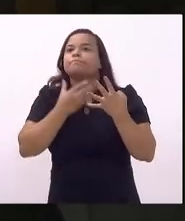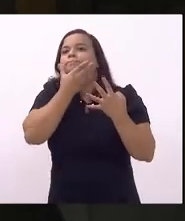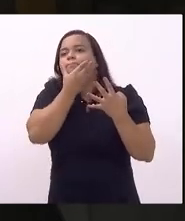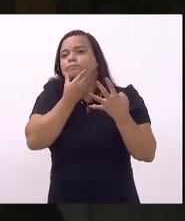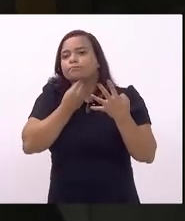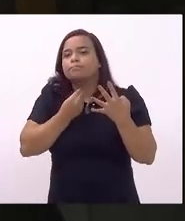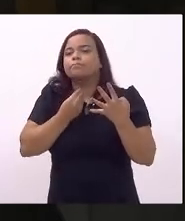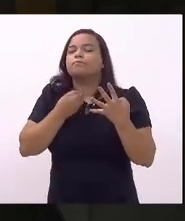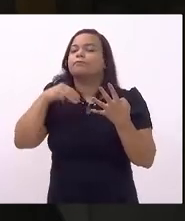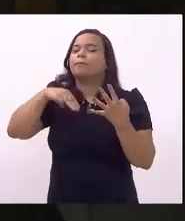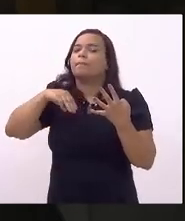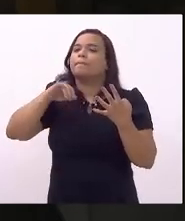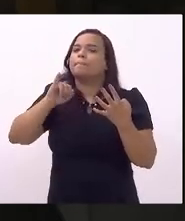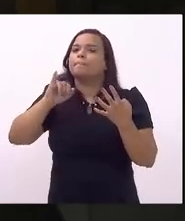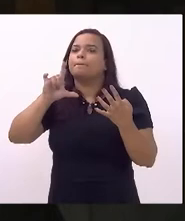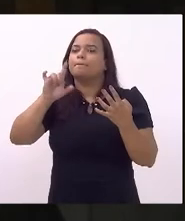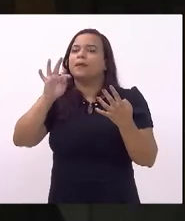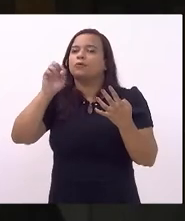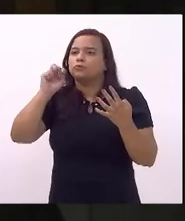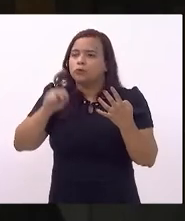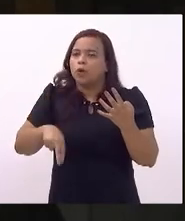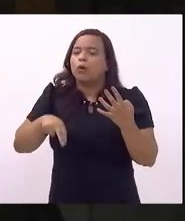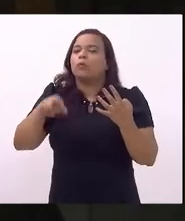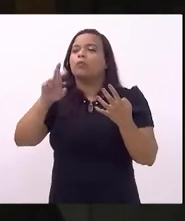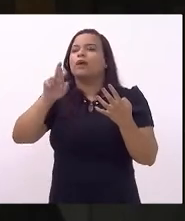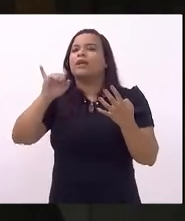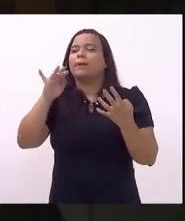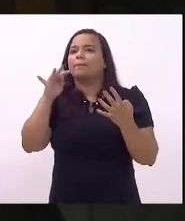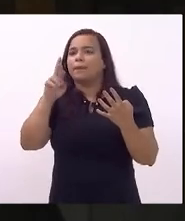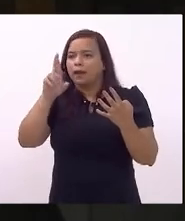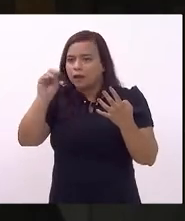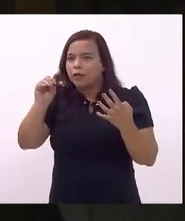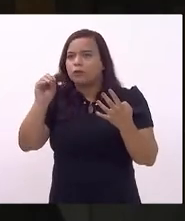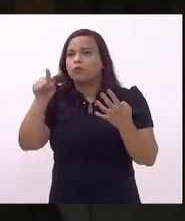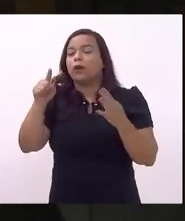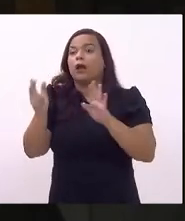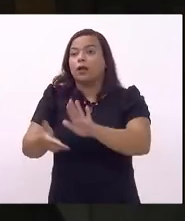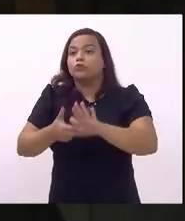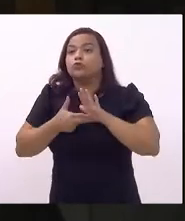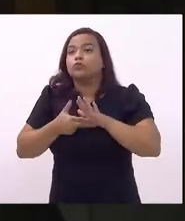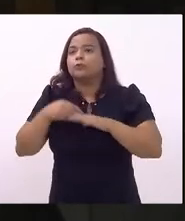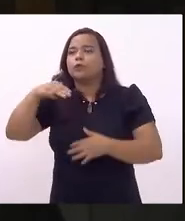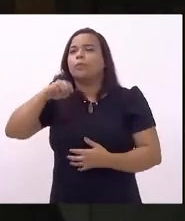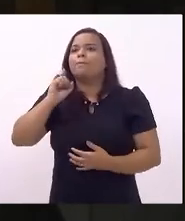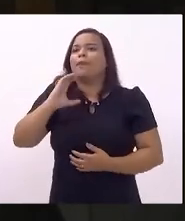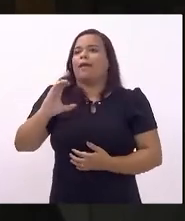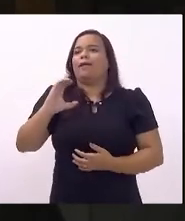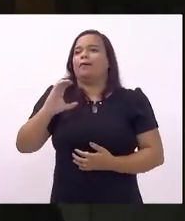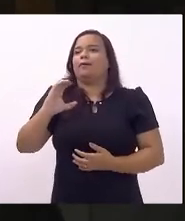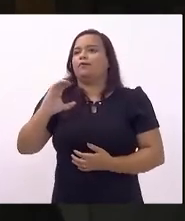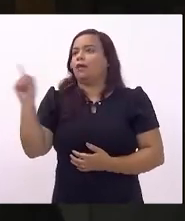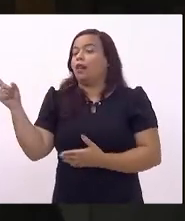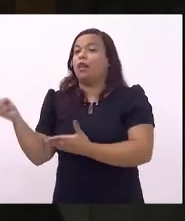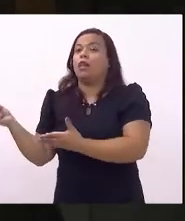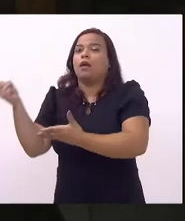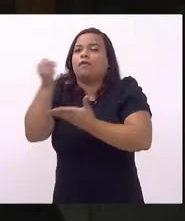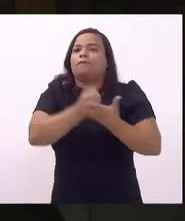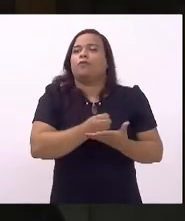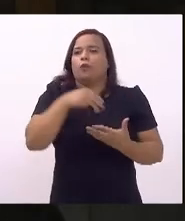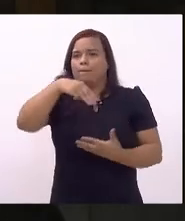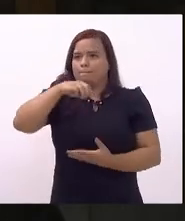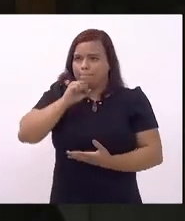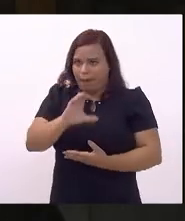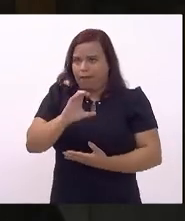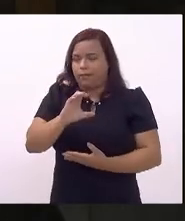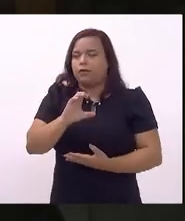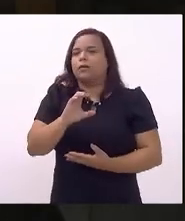Milton Ribeiro um pastor que levou para o MEC uma agenda extremamente perigosa para o